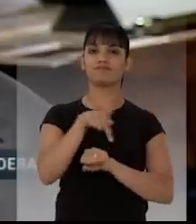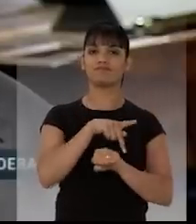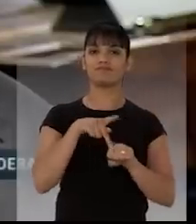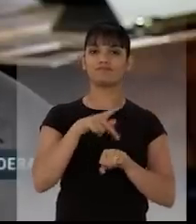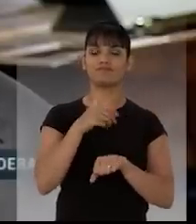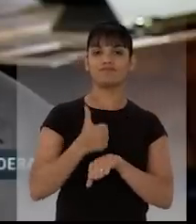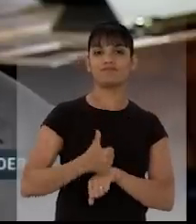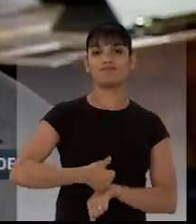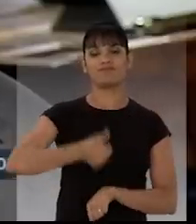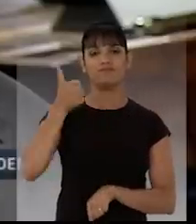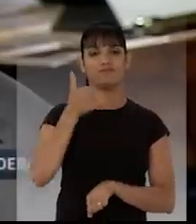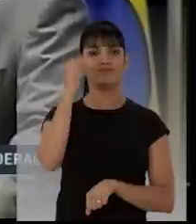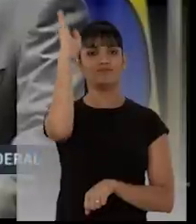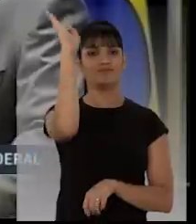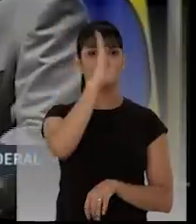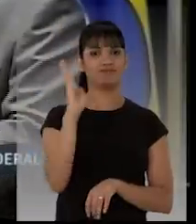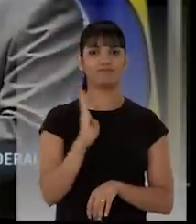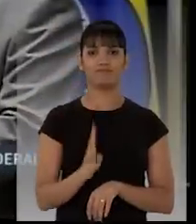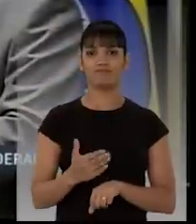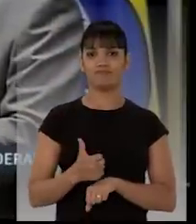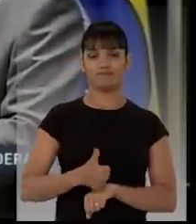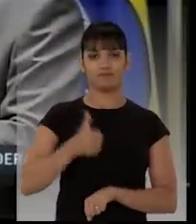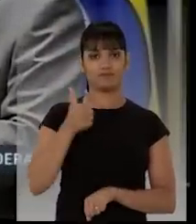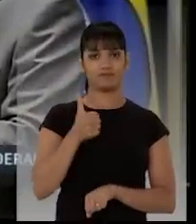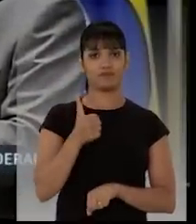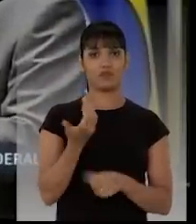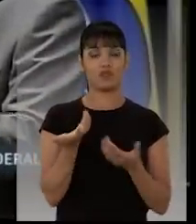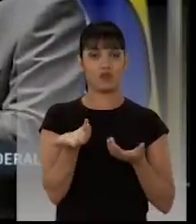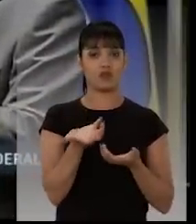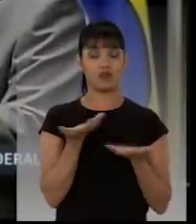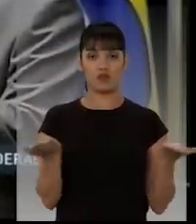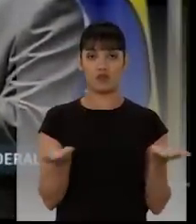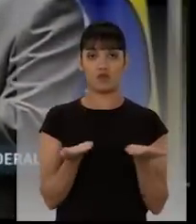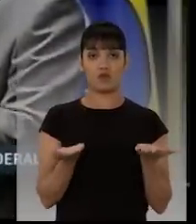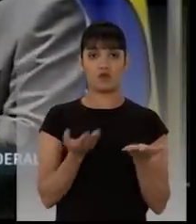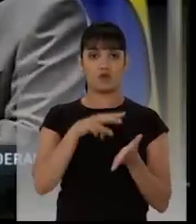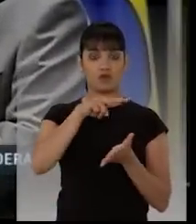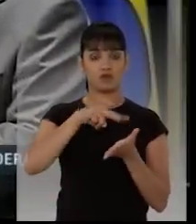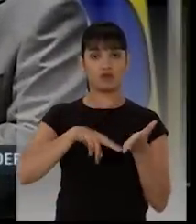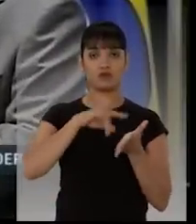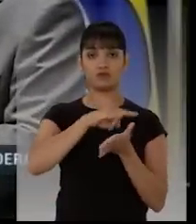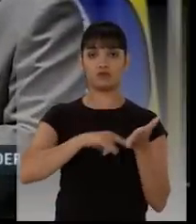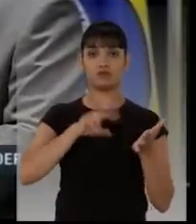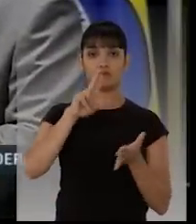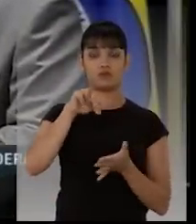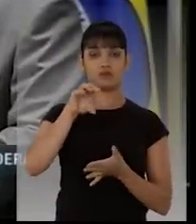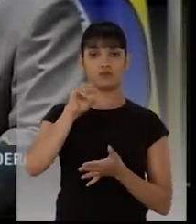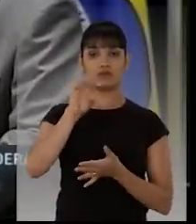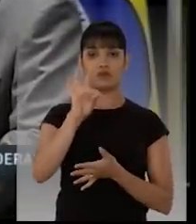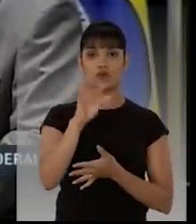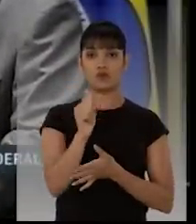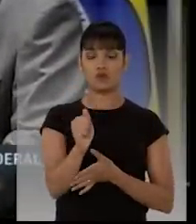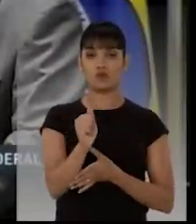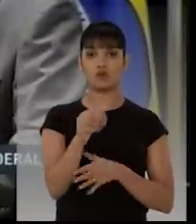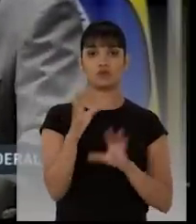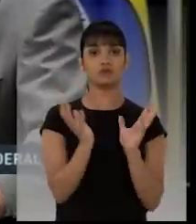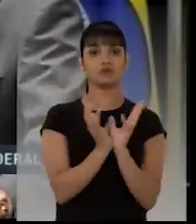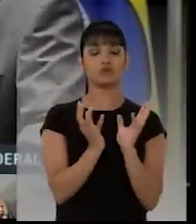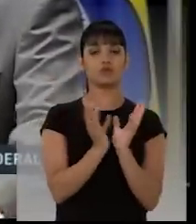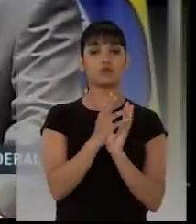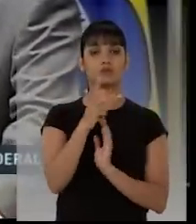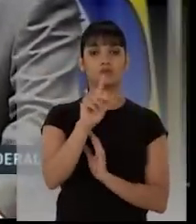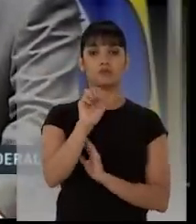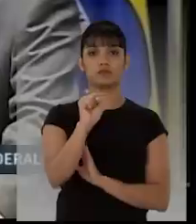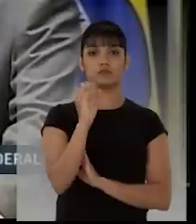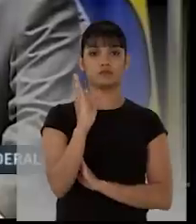um Brasil melhor. Eu quero aqui ler uma nota da bancada do Partido Socialista Brasileiro.